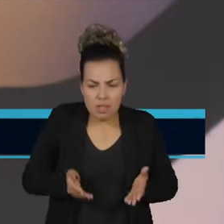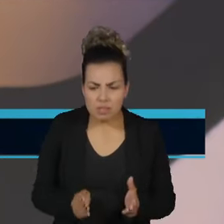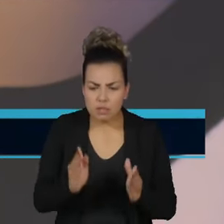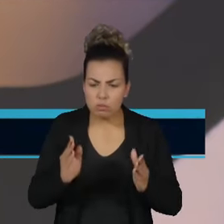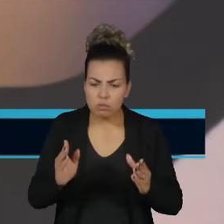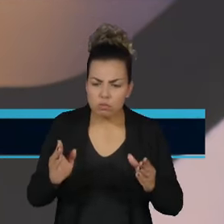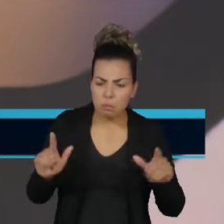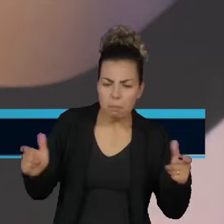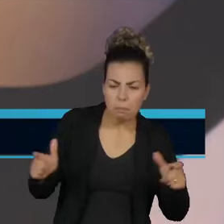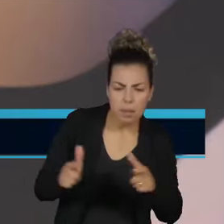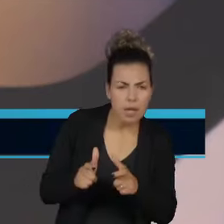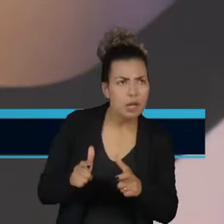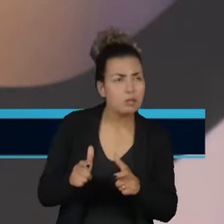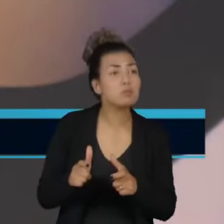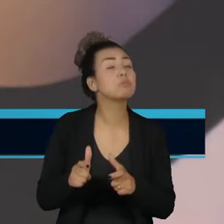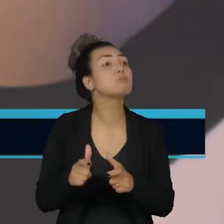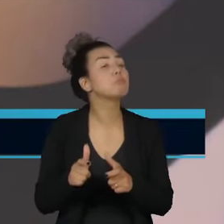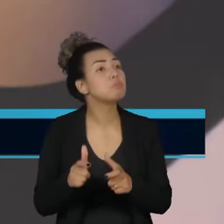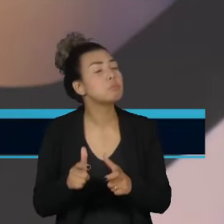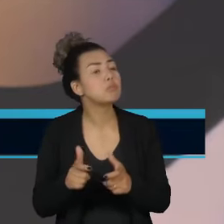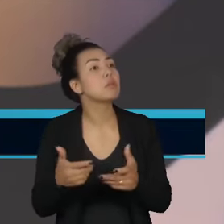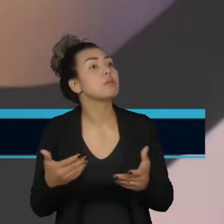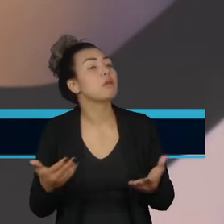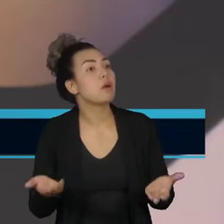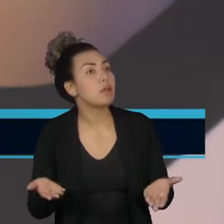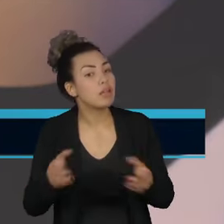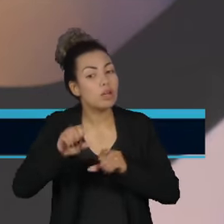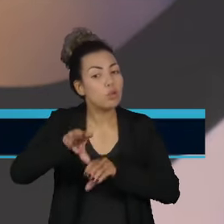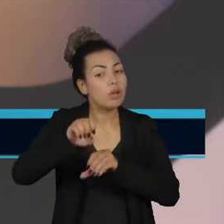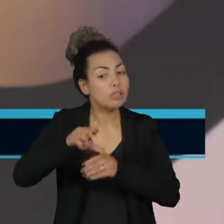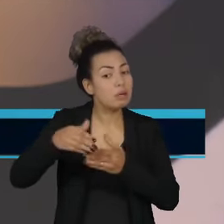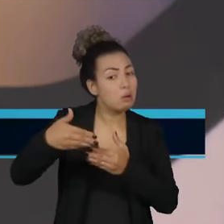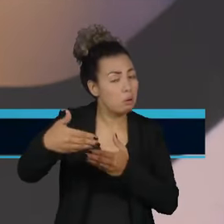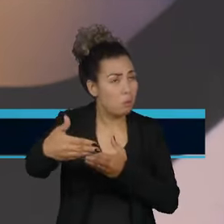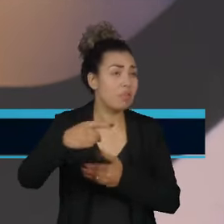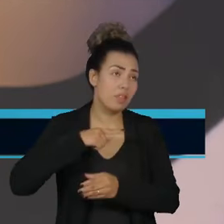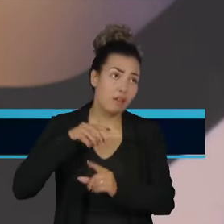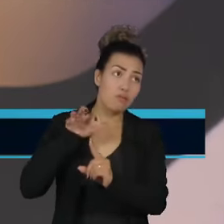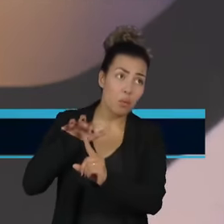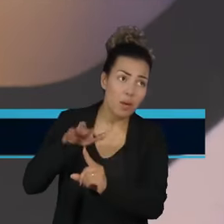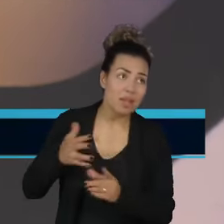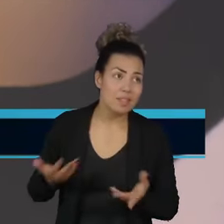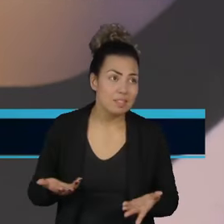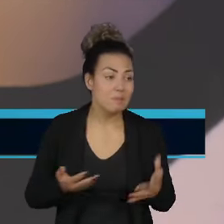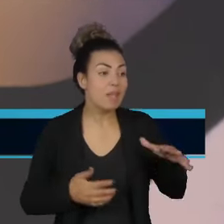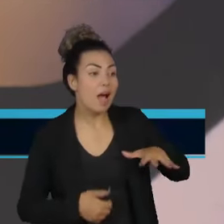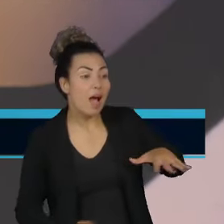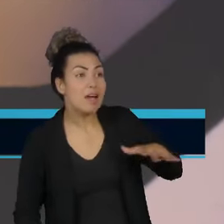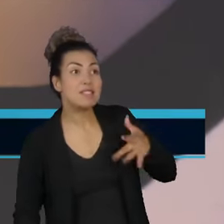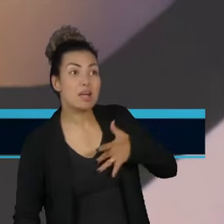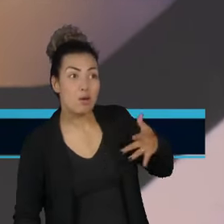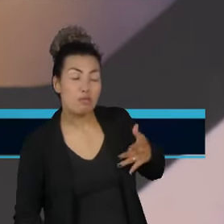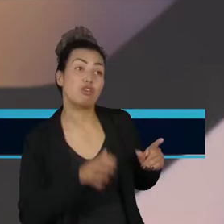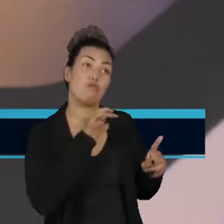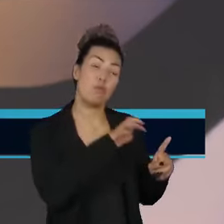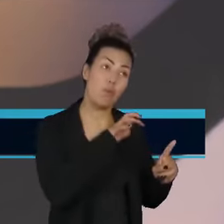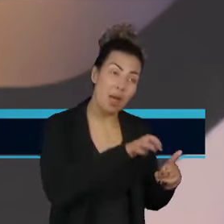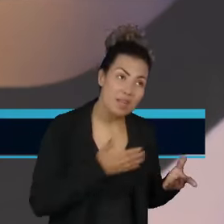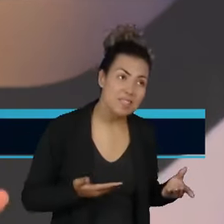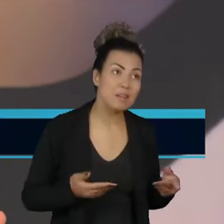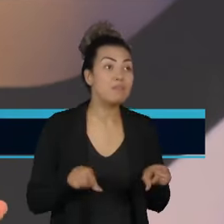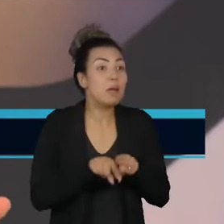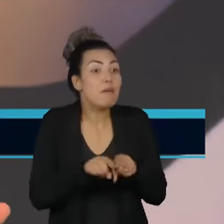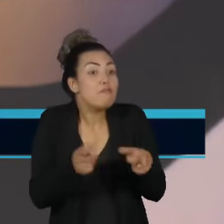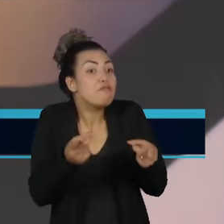vai ter também impacto ao longo do processo educacional, você tem na área de saúde, você tem consumo na